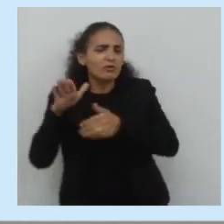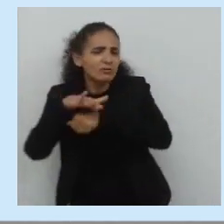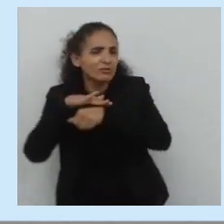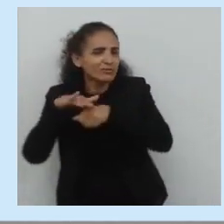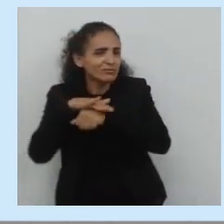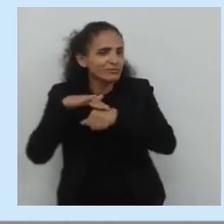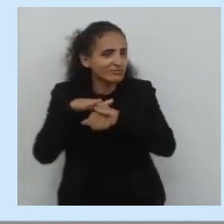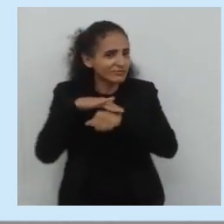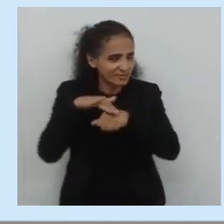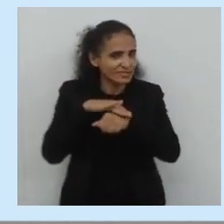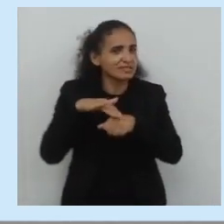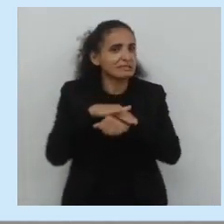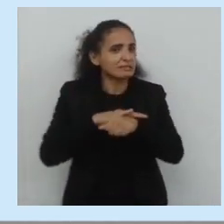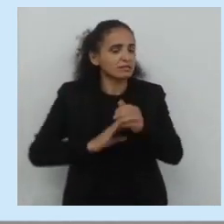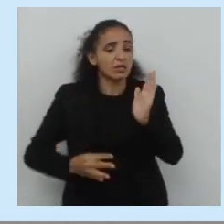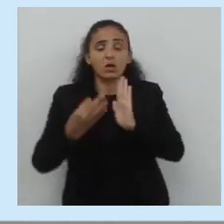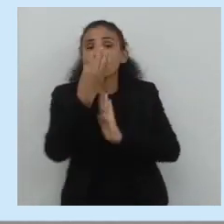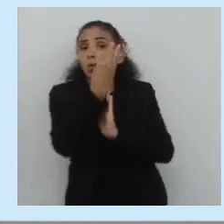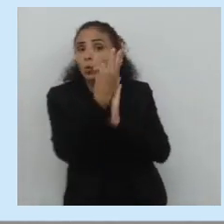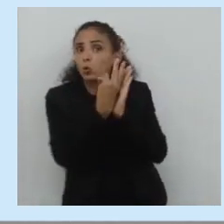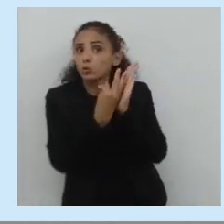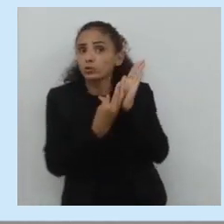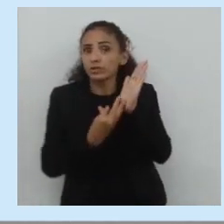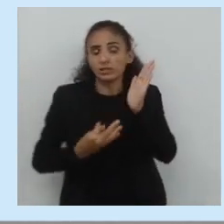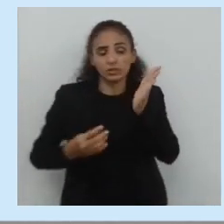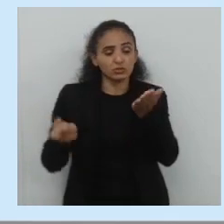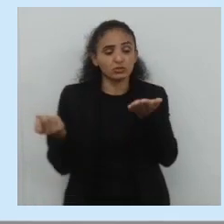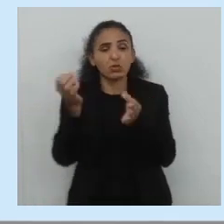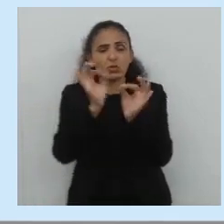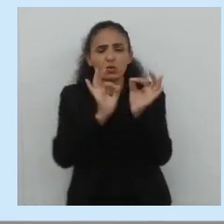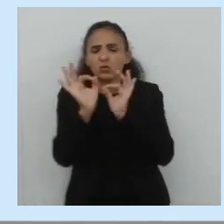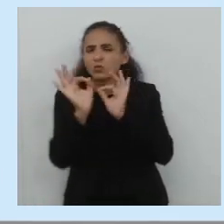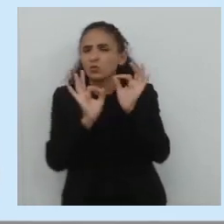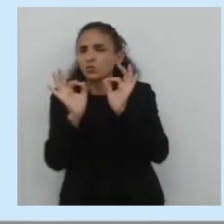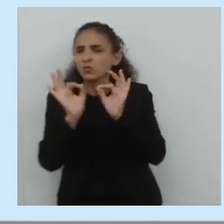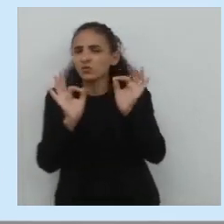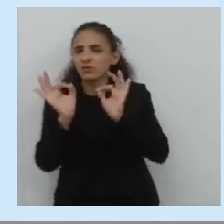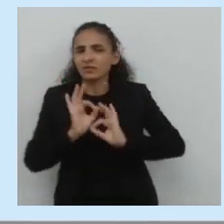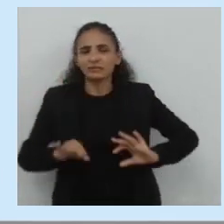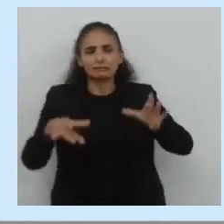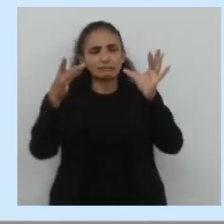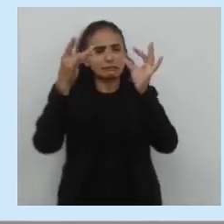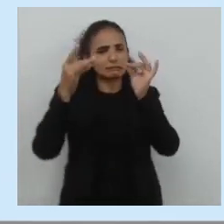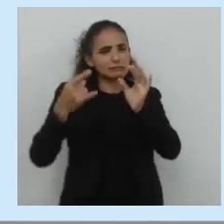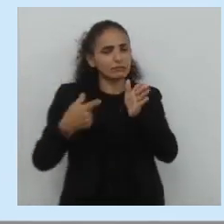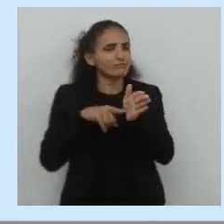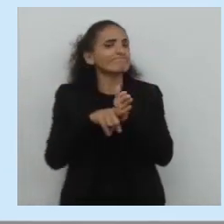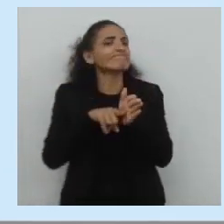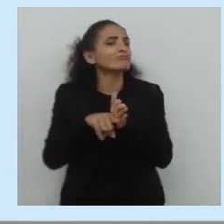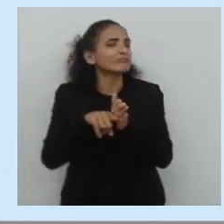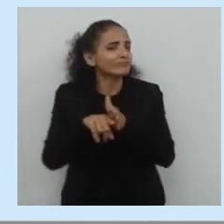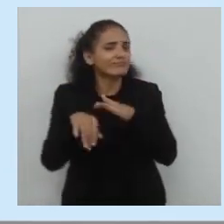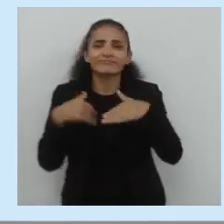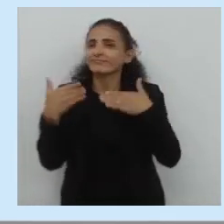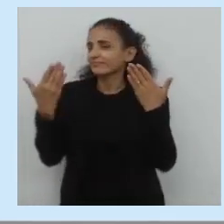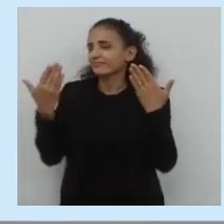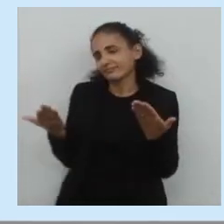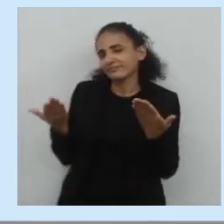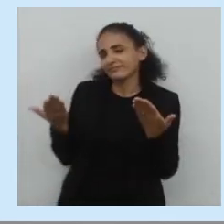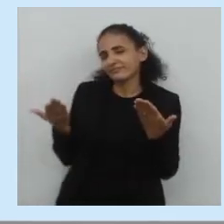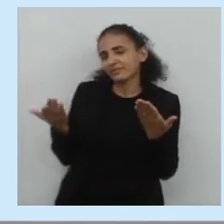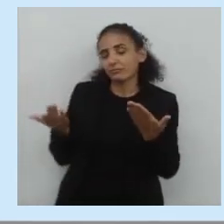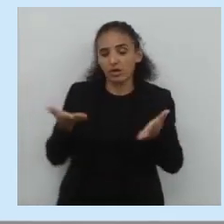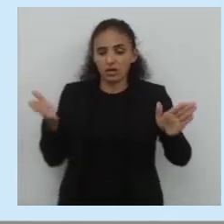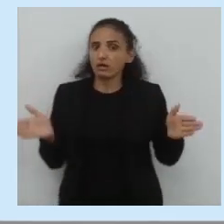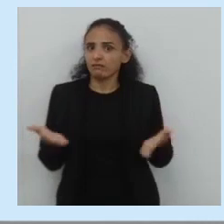conversar um pouco sobre o texto, a edição, a organização de sua pesquisa, certo? Então,